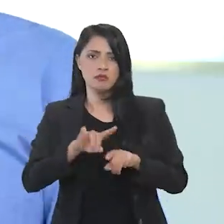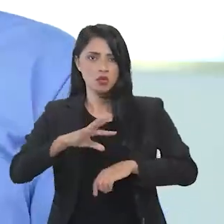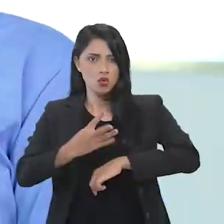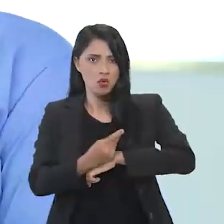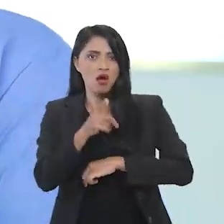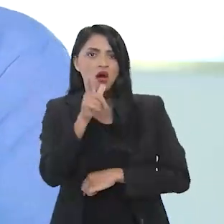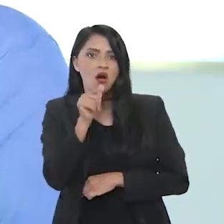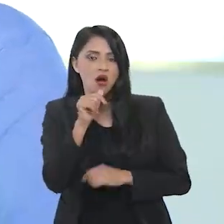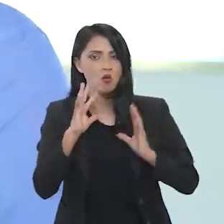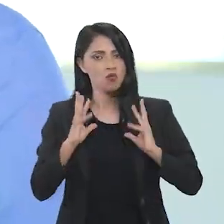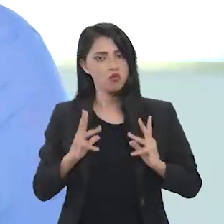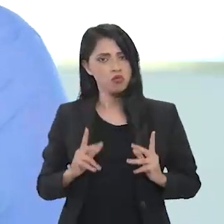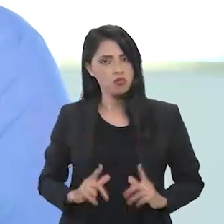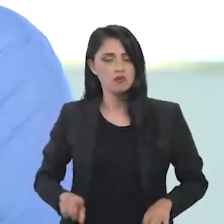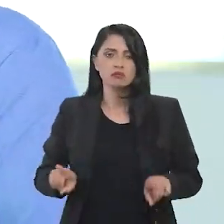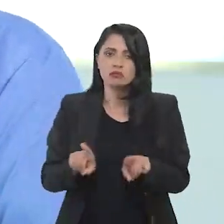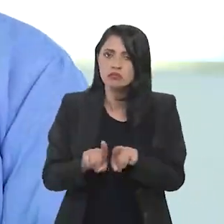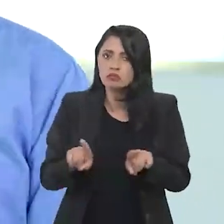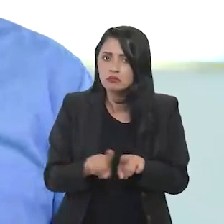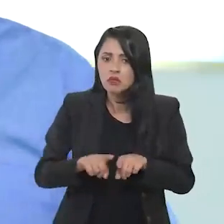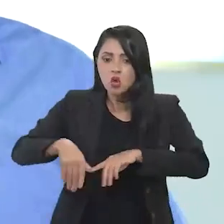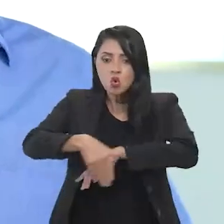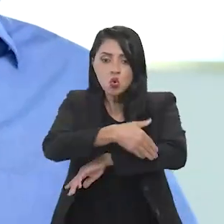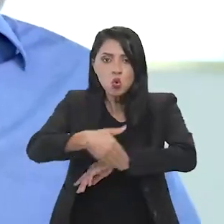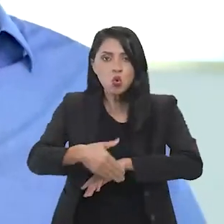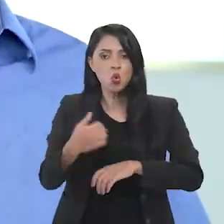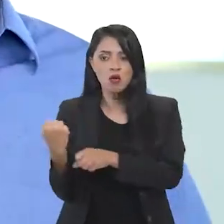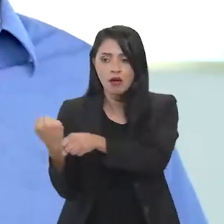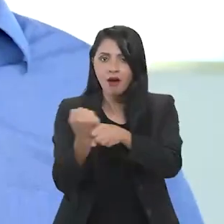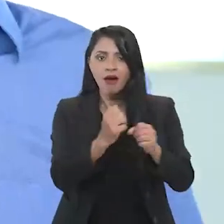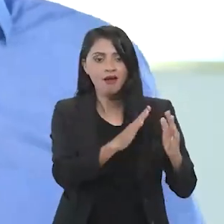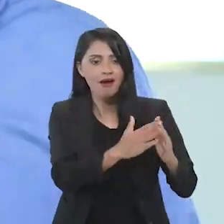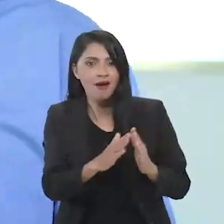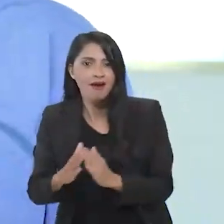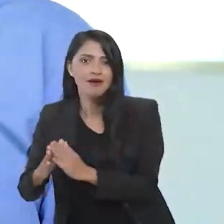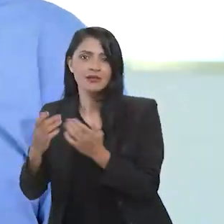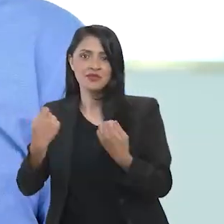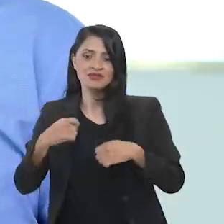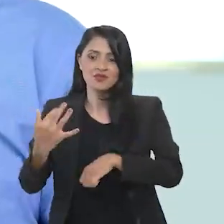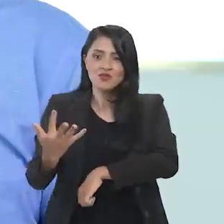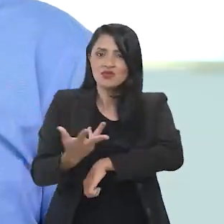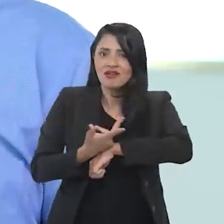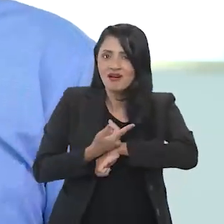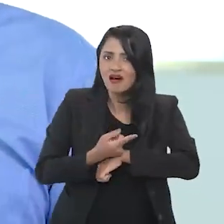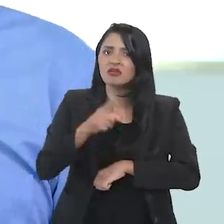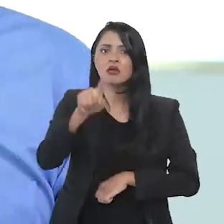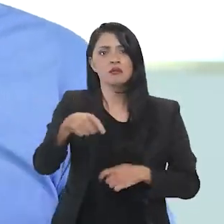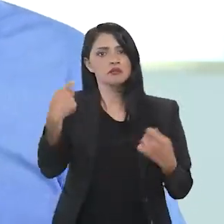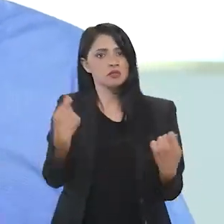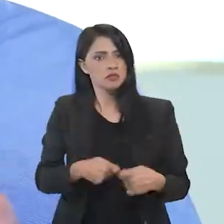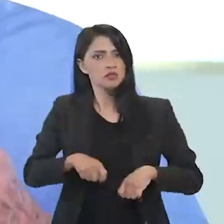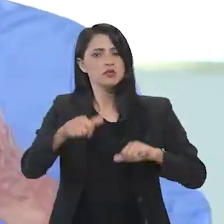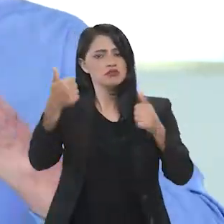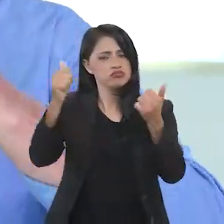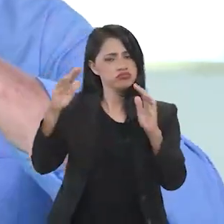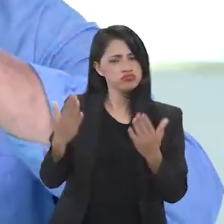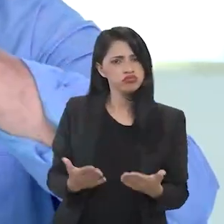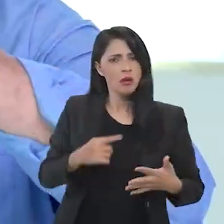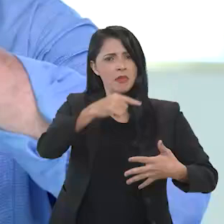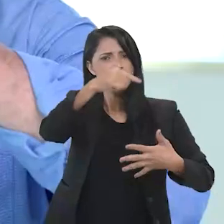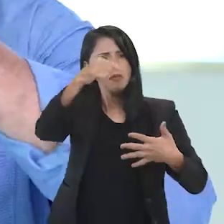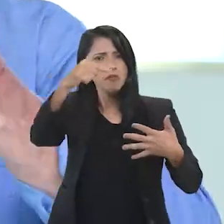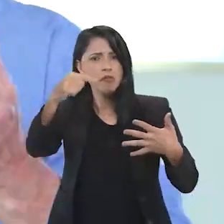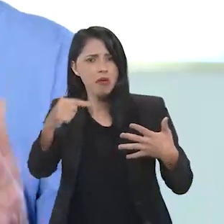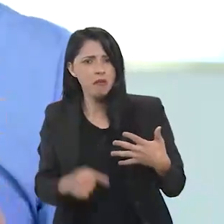tem que cuidar da qualidade de água potável, tem que cuidar da qualidade da rua, com a qualidade das casas. Então, é preciso